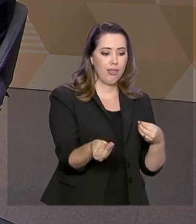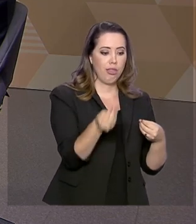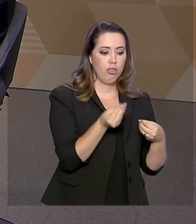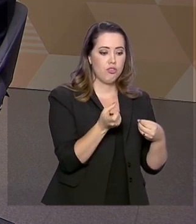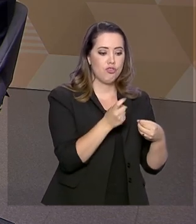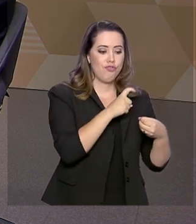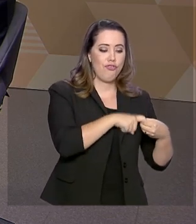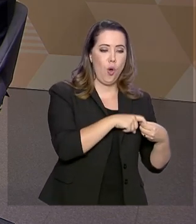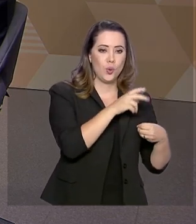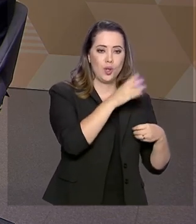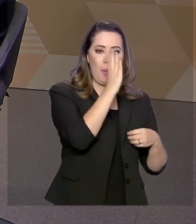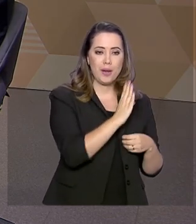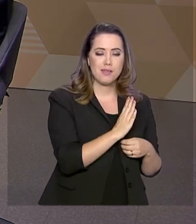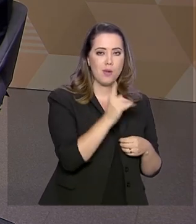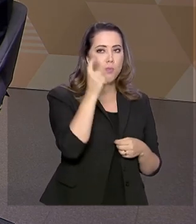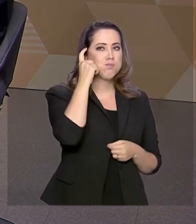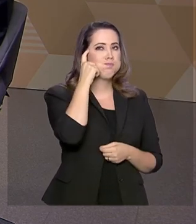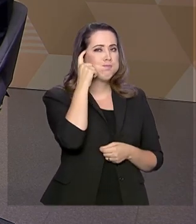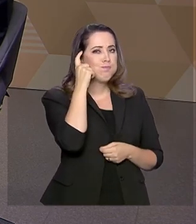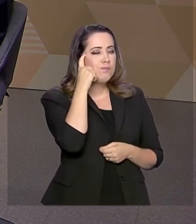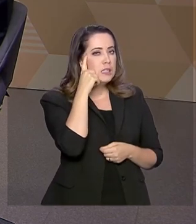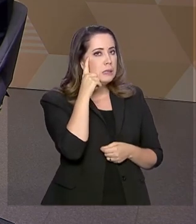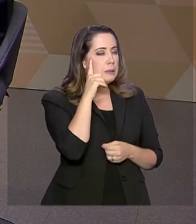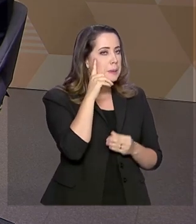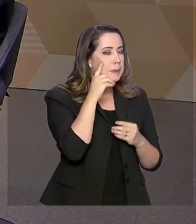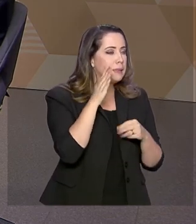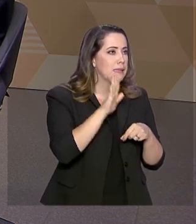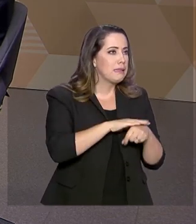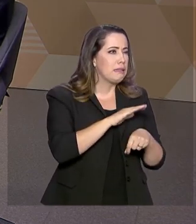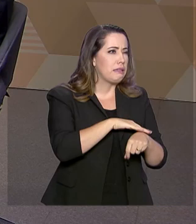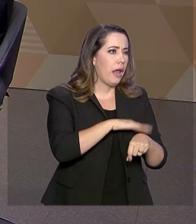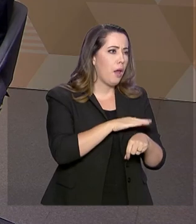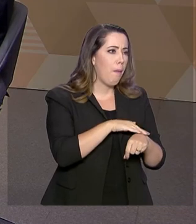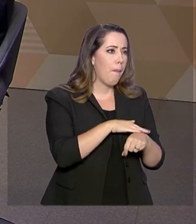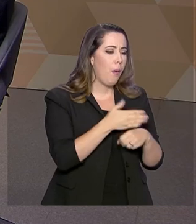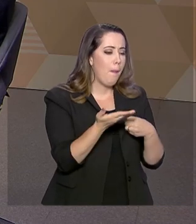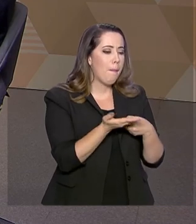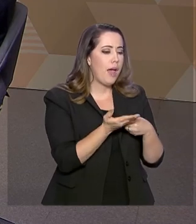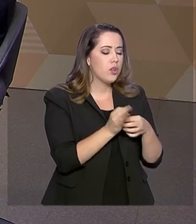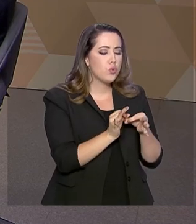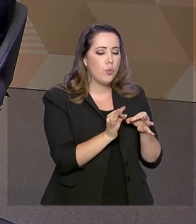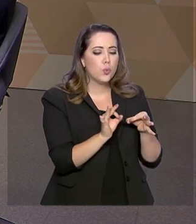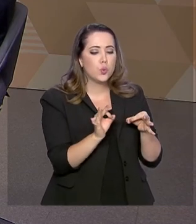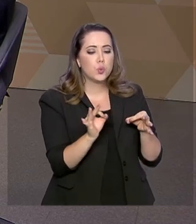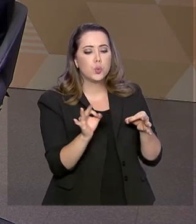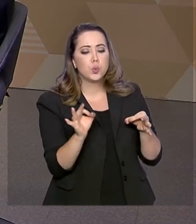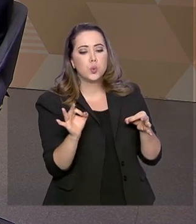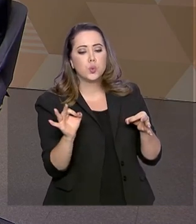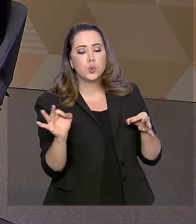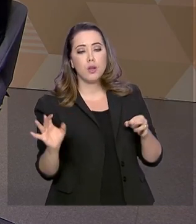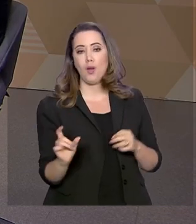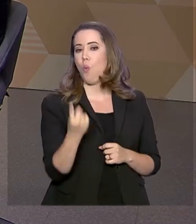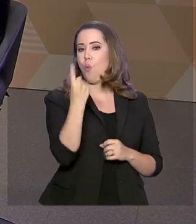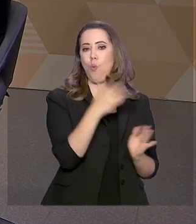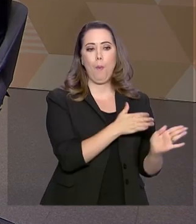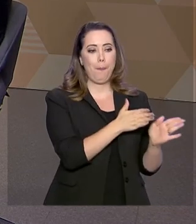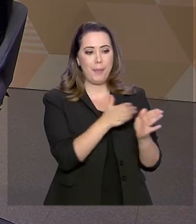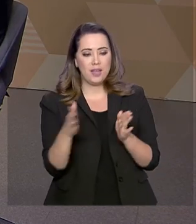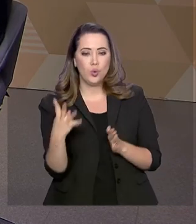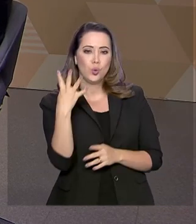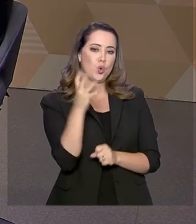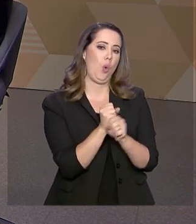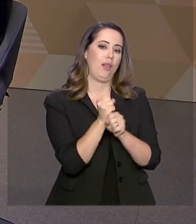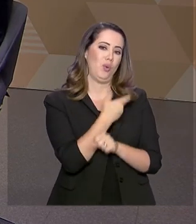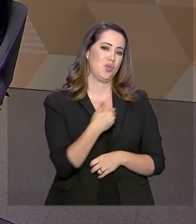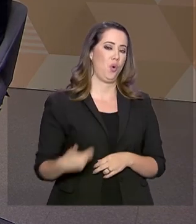do Brasil de pensar a médio prazo. Então, não restrito a um mandato governamental, mas olhando um